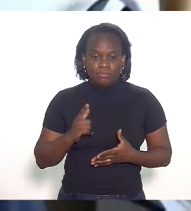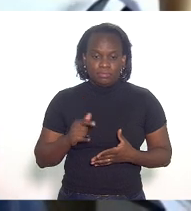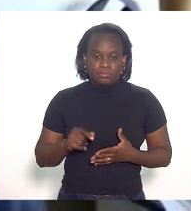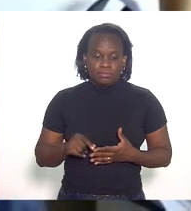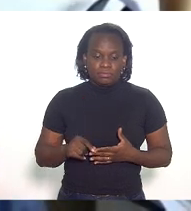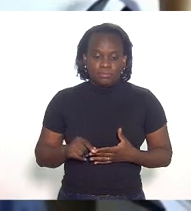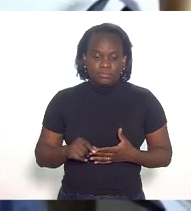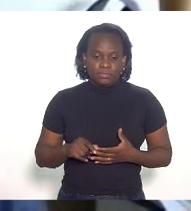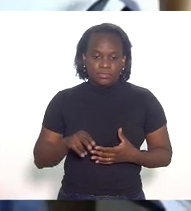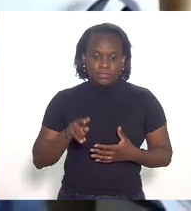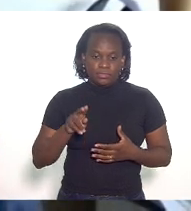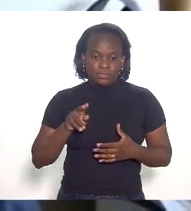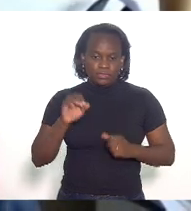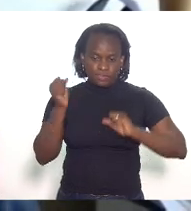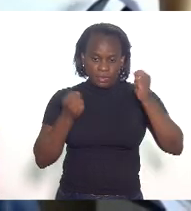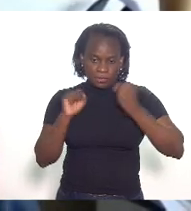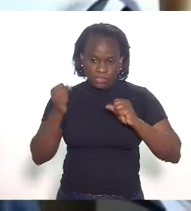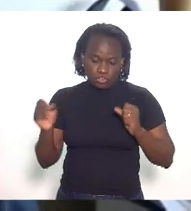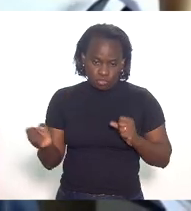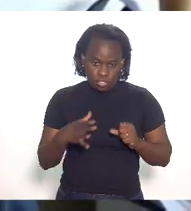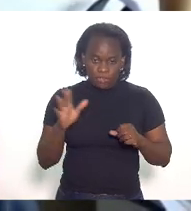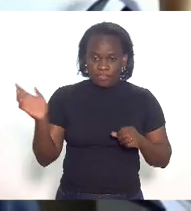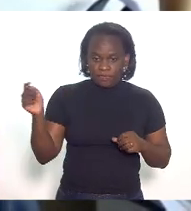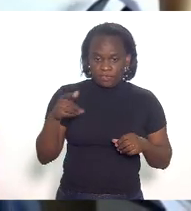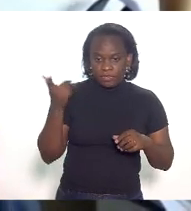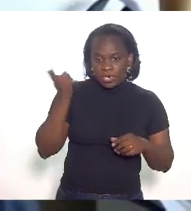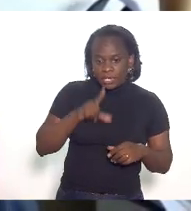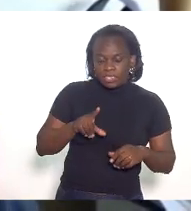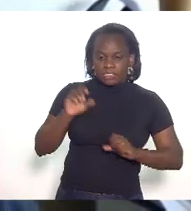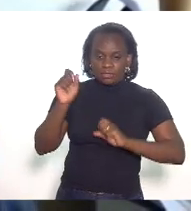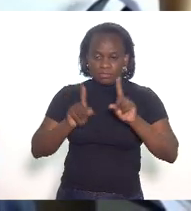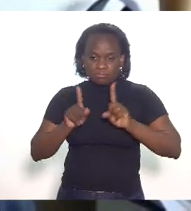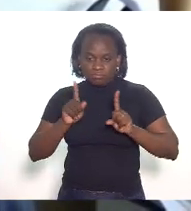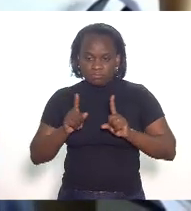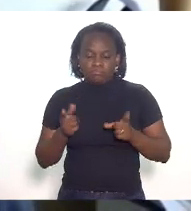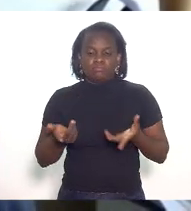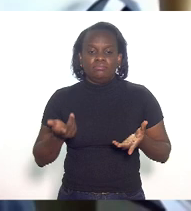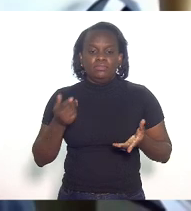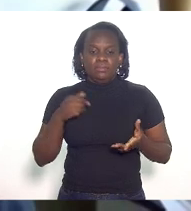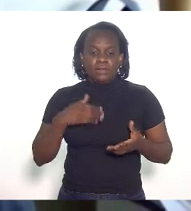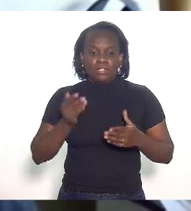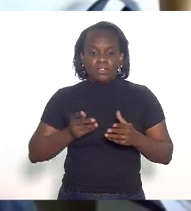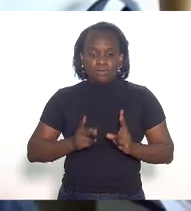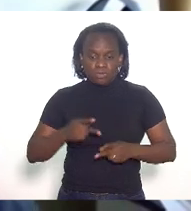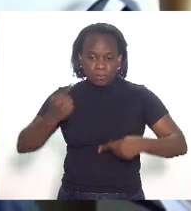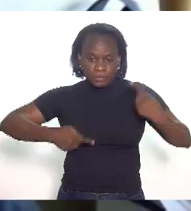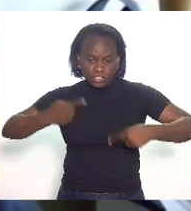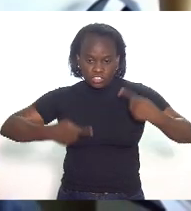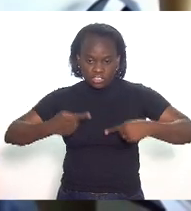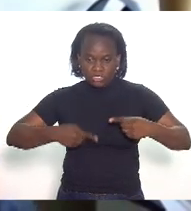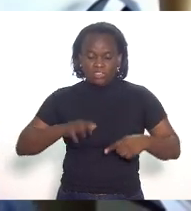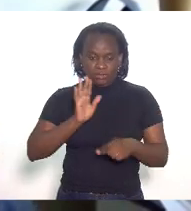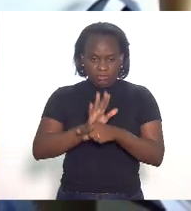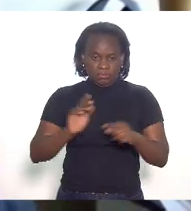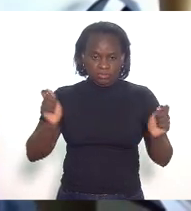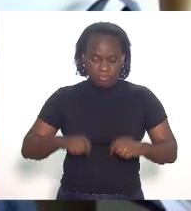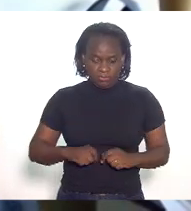usinas novas que vierem vencer a licitação para dar competitividade